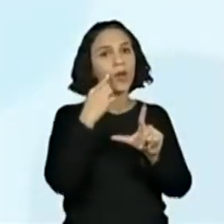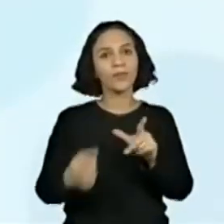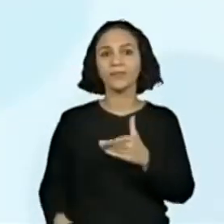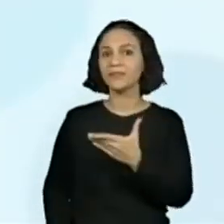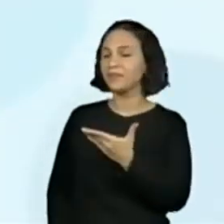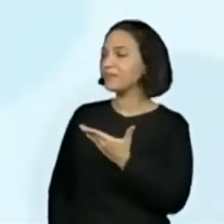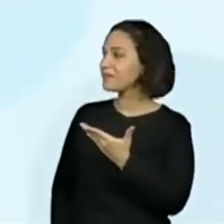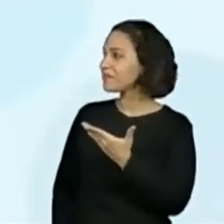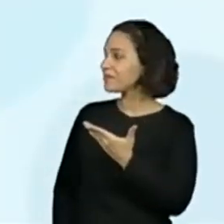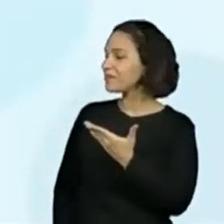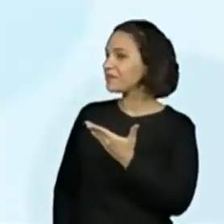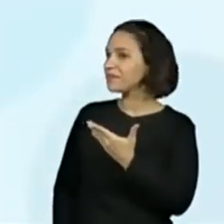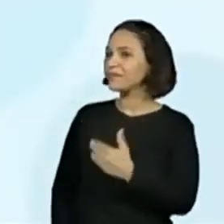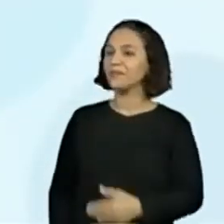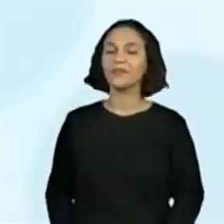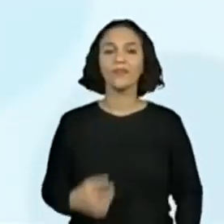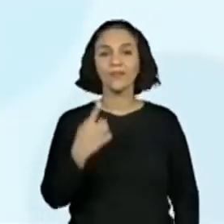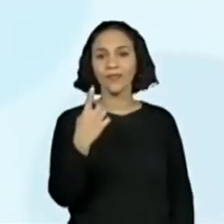152.